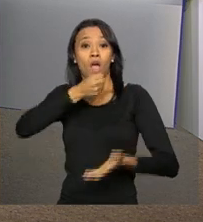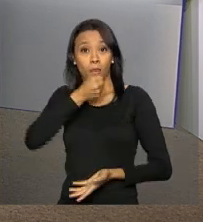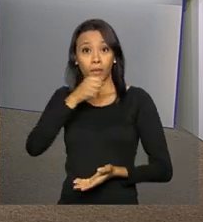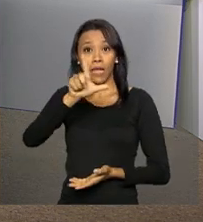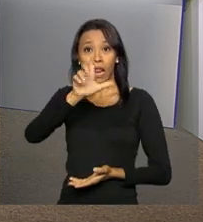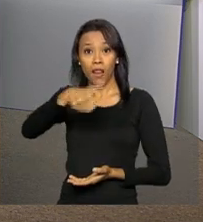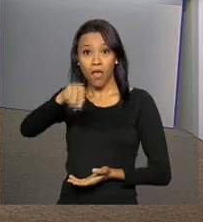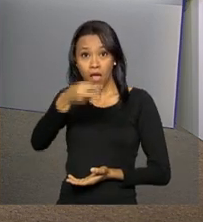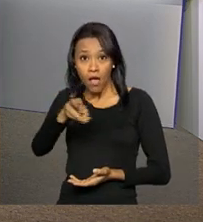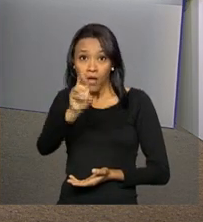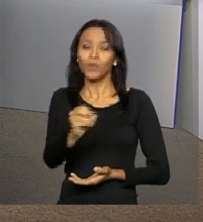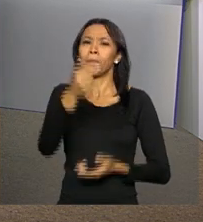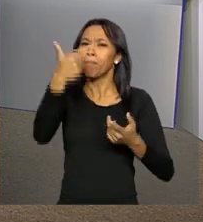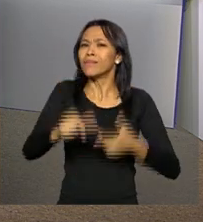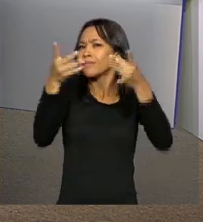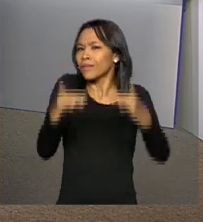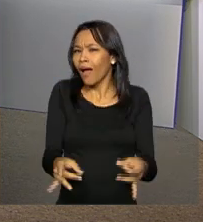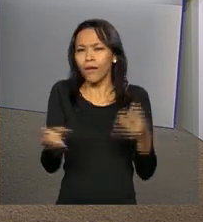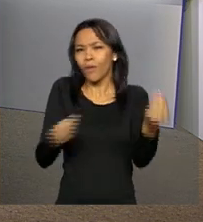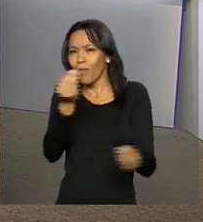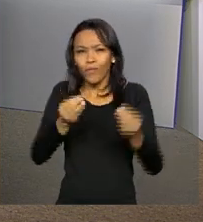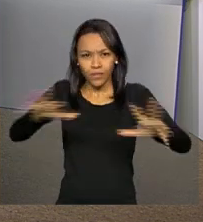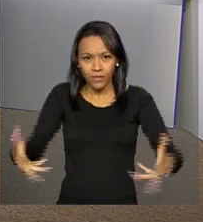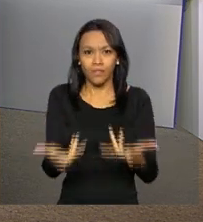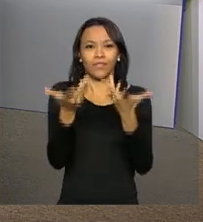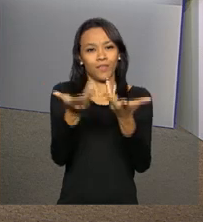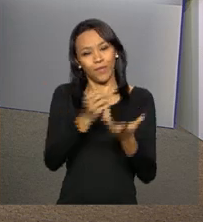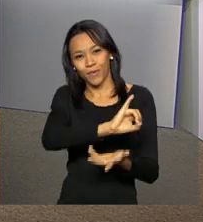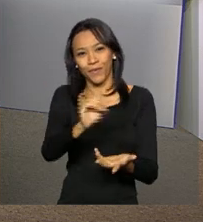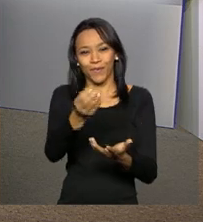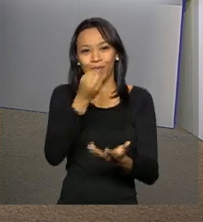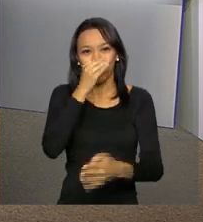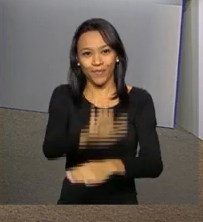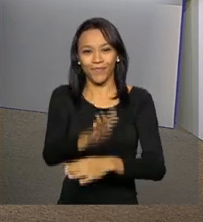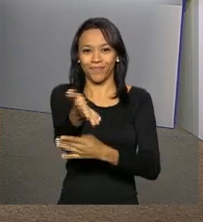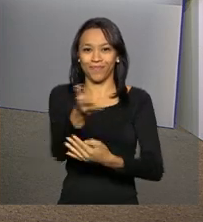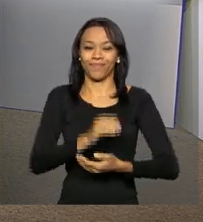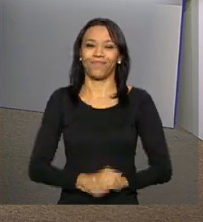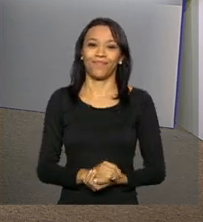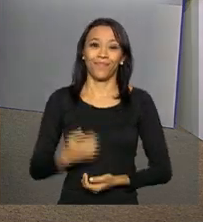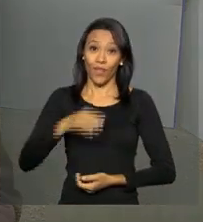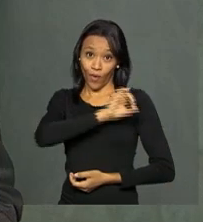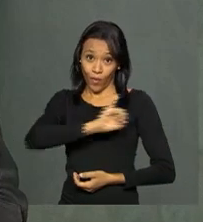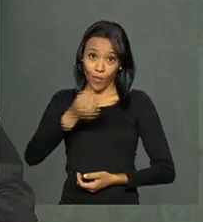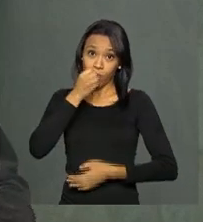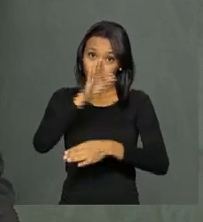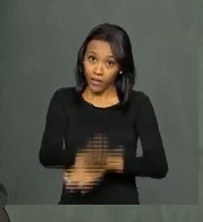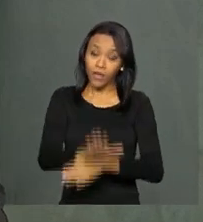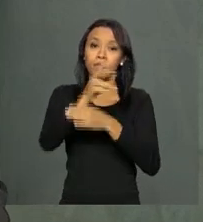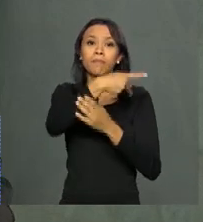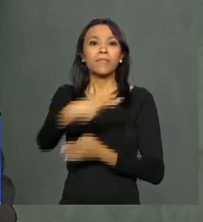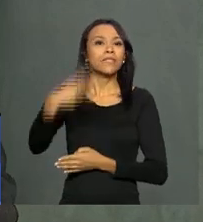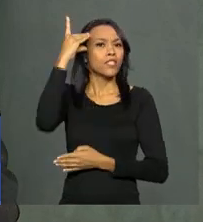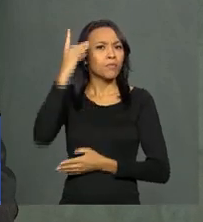Alarcón traz ao vivo para a gente os detalhes de mais esta cerimônia. Oi, Leandro, boa tarde. Oi, Daniela, boa tarde. A presidenta